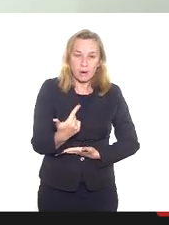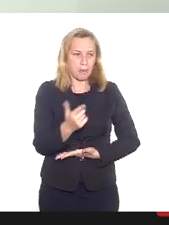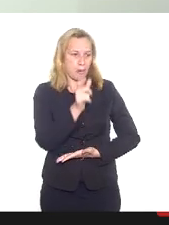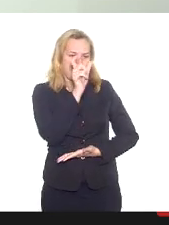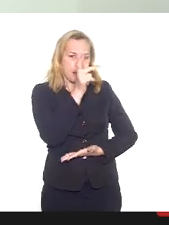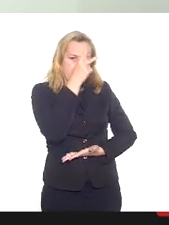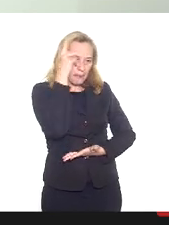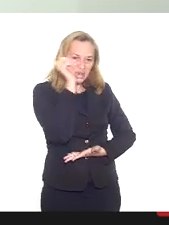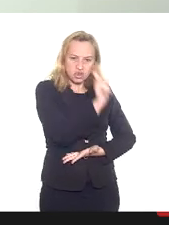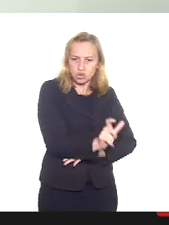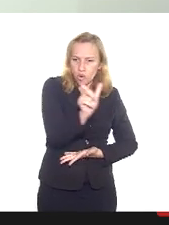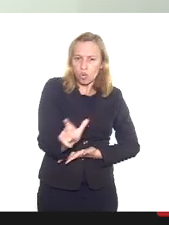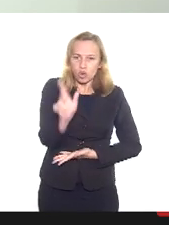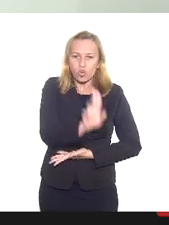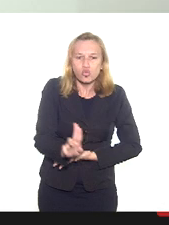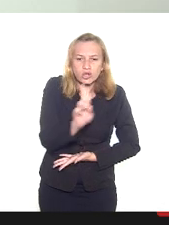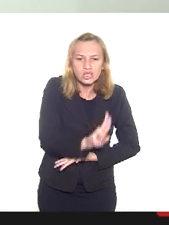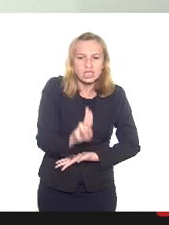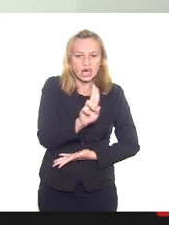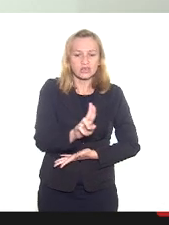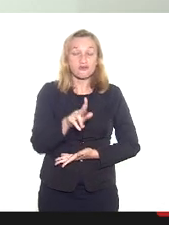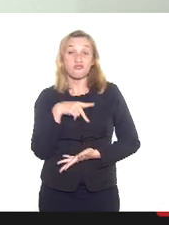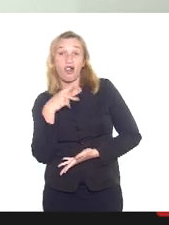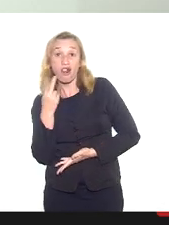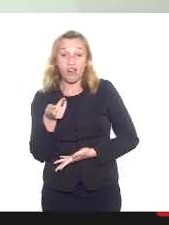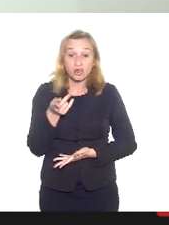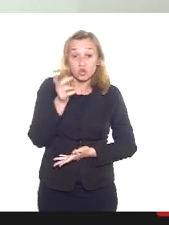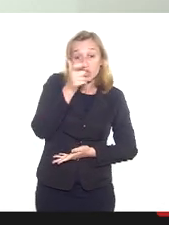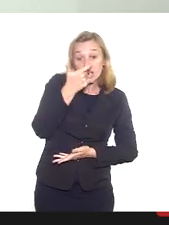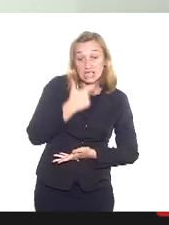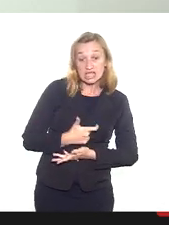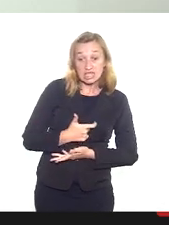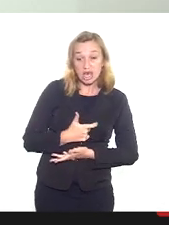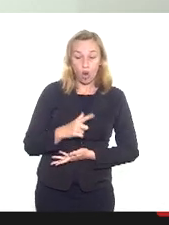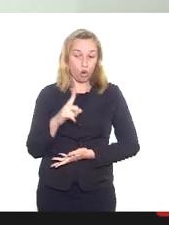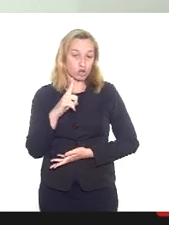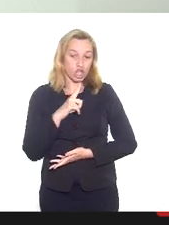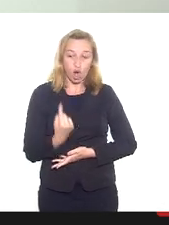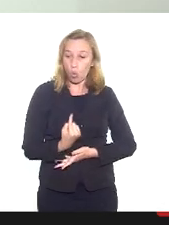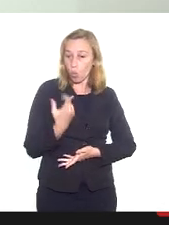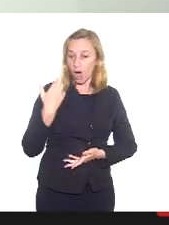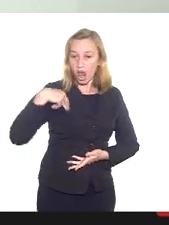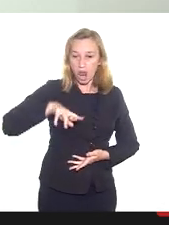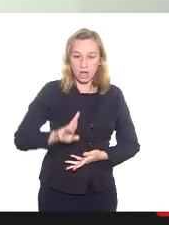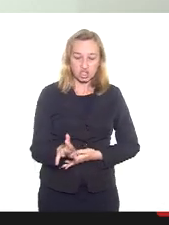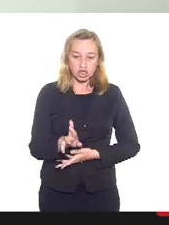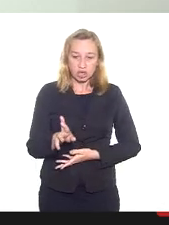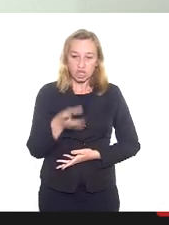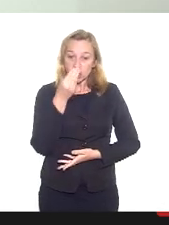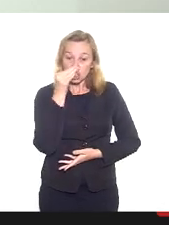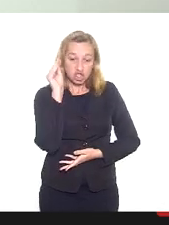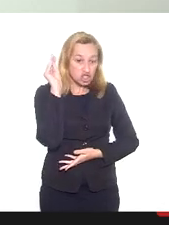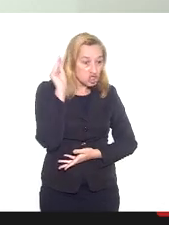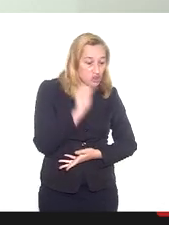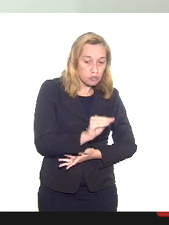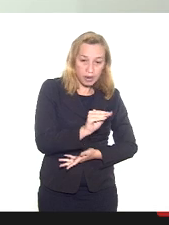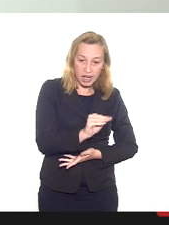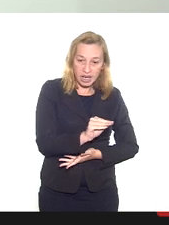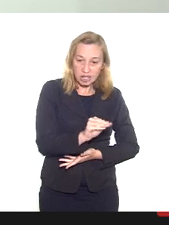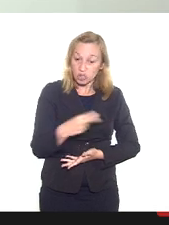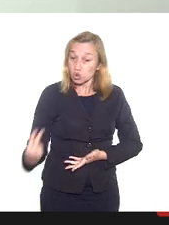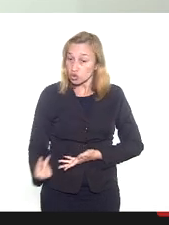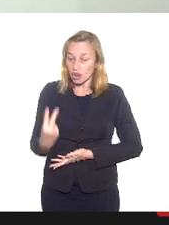se utilizando, dizendo ser ou ter alguma religião e que nega esses princípios